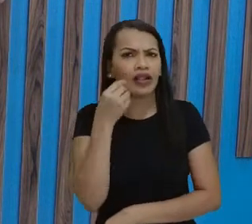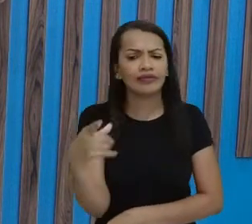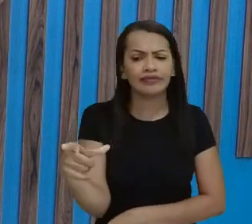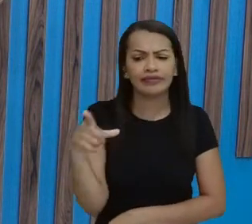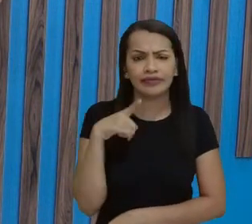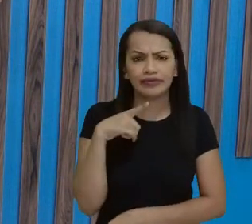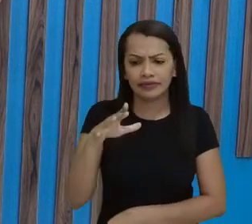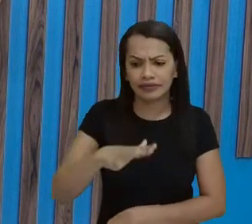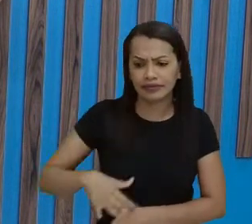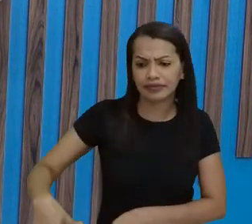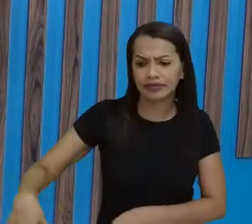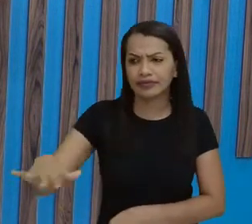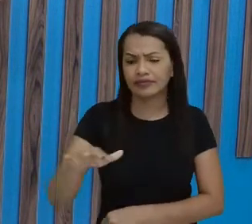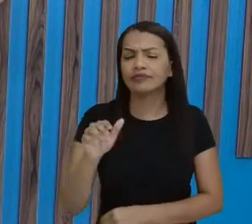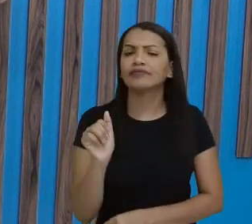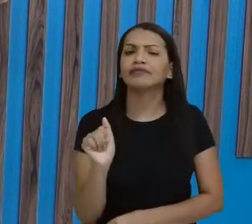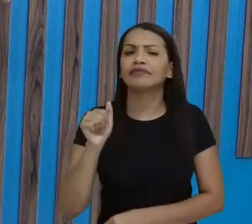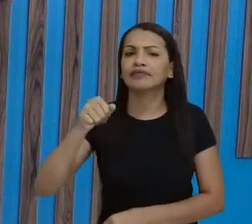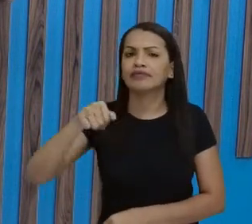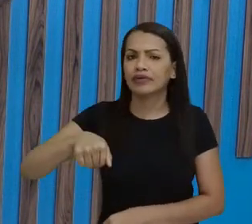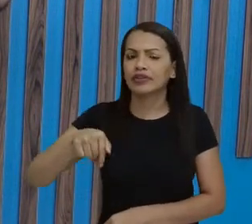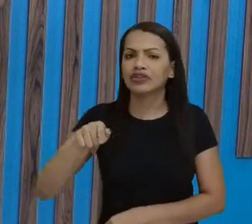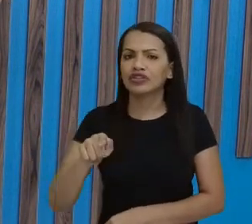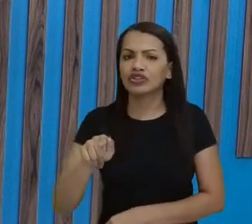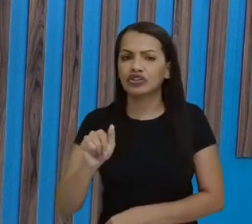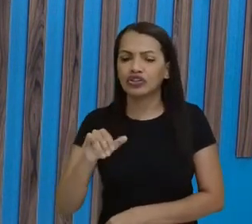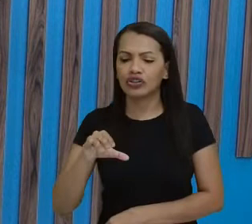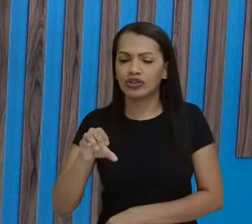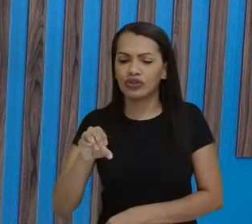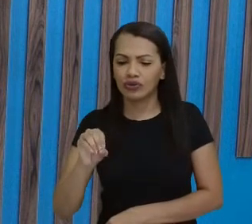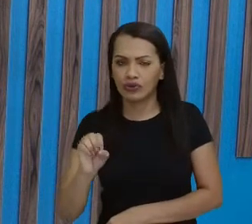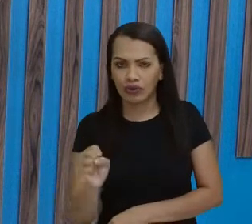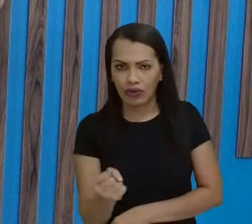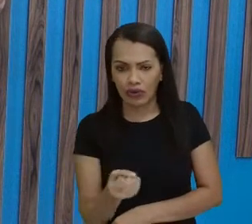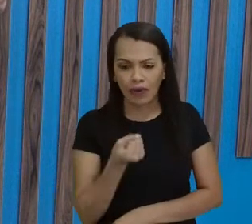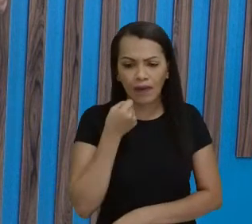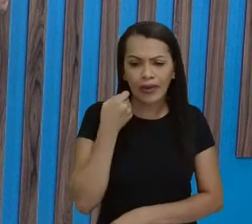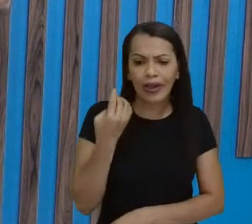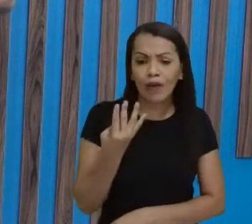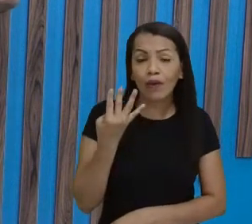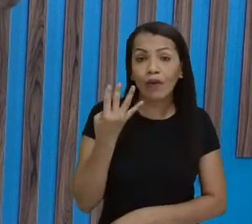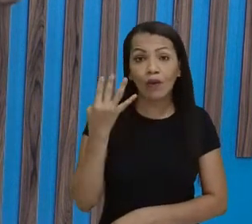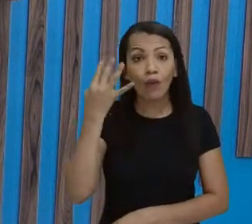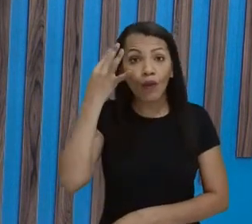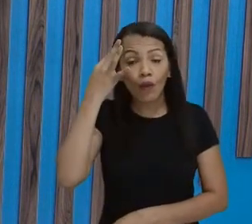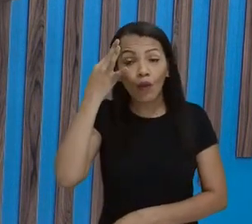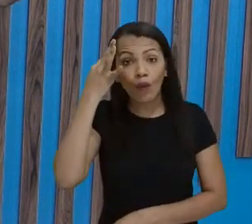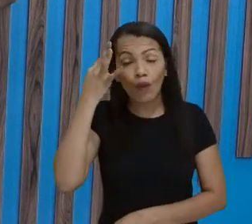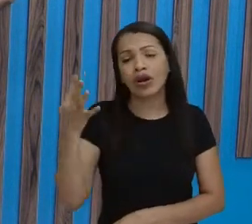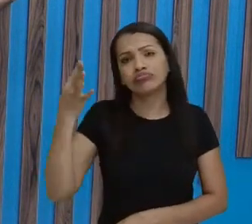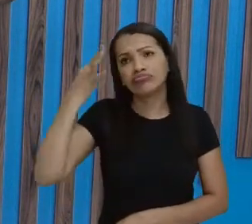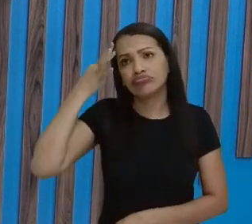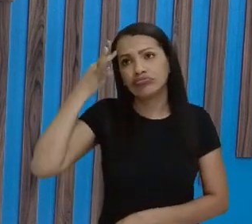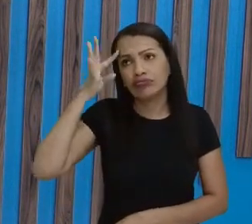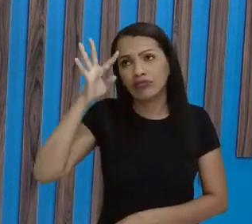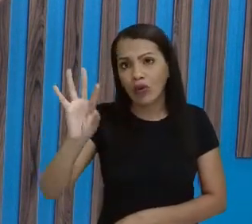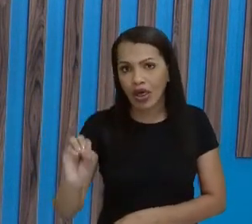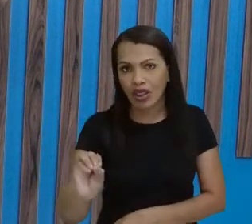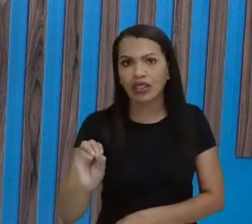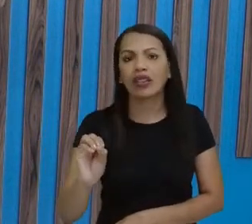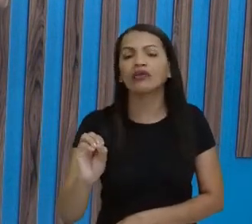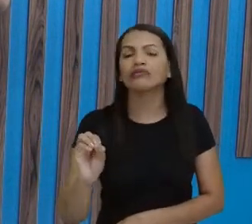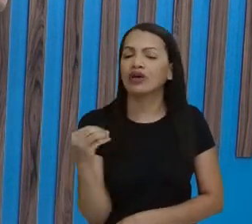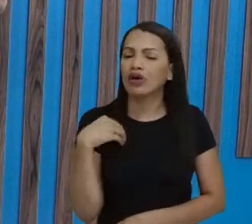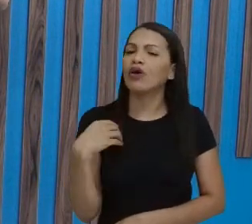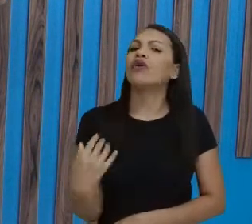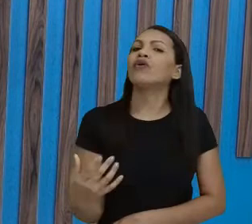região de Angicos, ele, em pouco mais de 40 dias, ele conseguiu alfabetizar